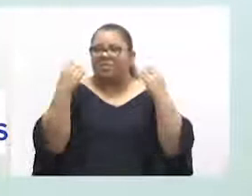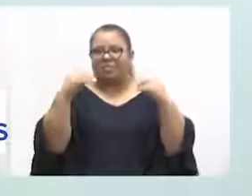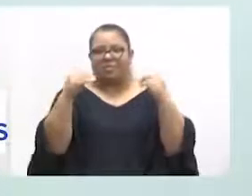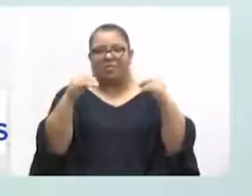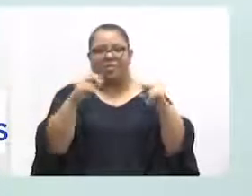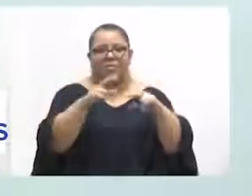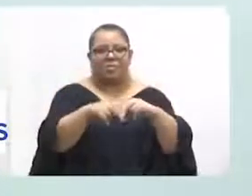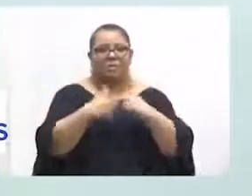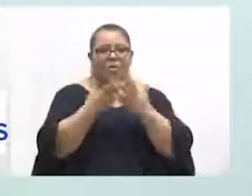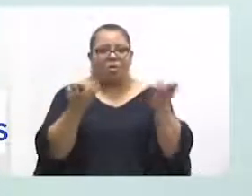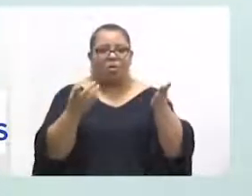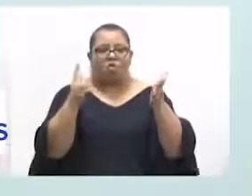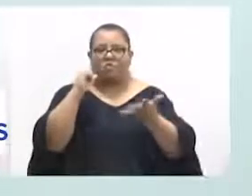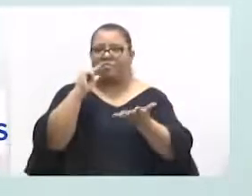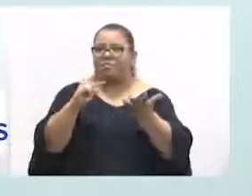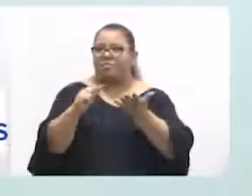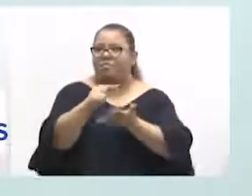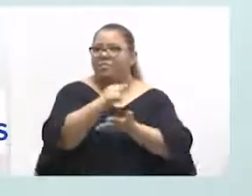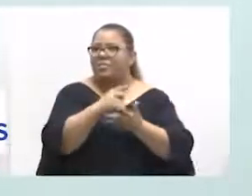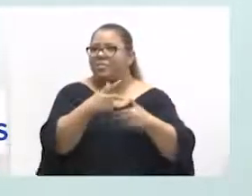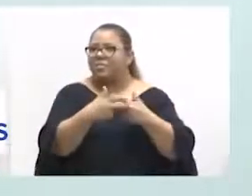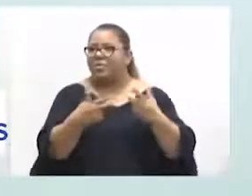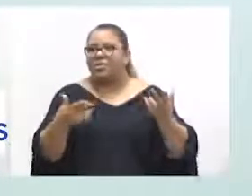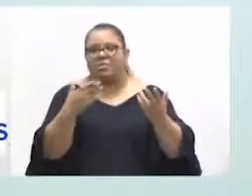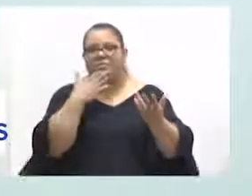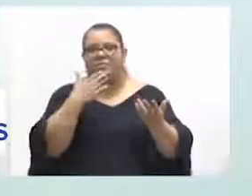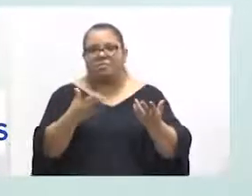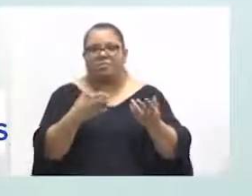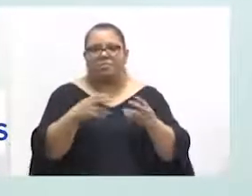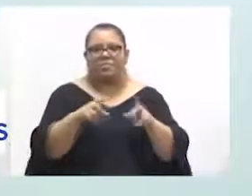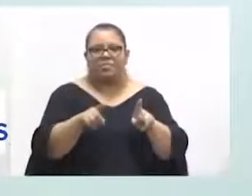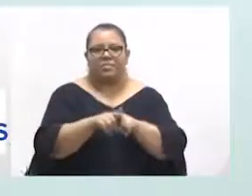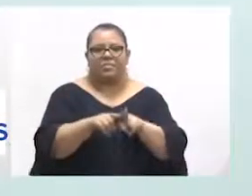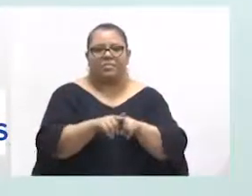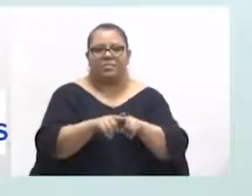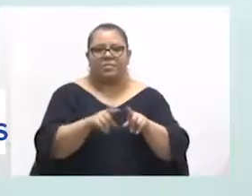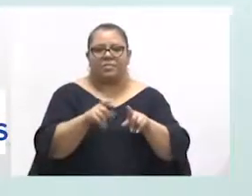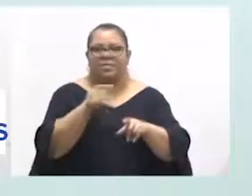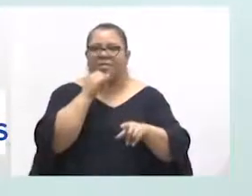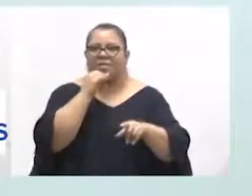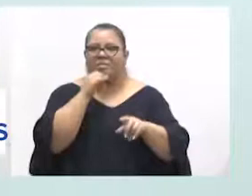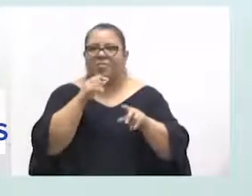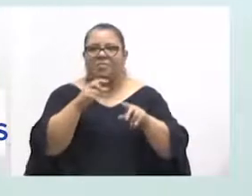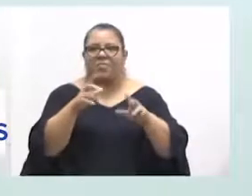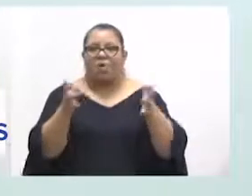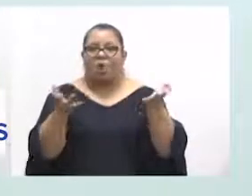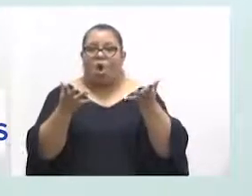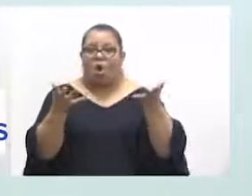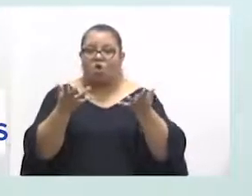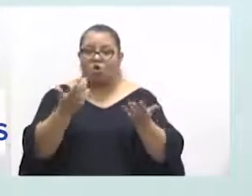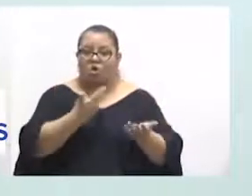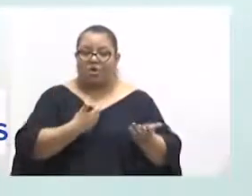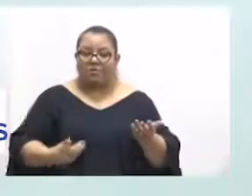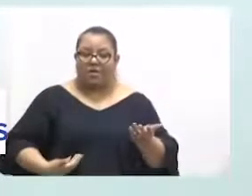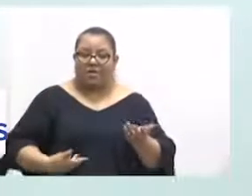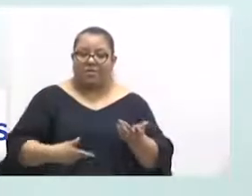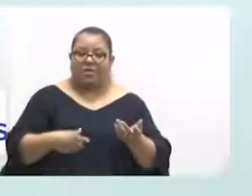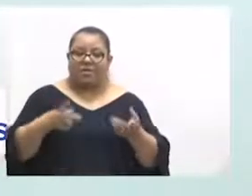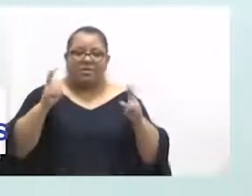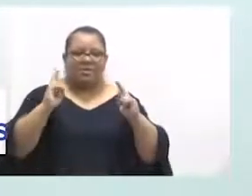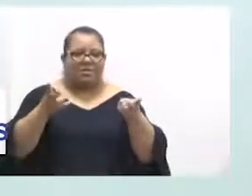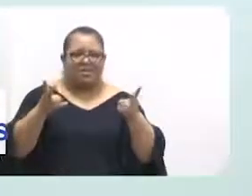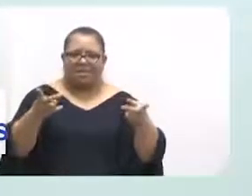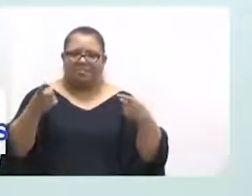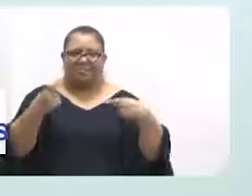poder pontualizar algumas coisas. A questão da gestão dupla, que é algo que a gente tem discutido muito,